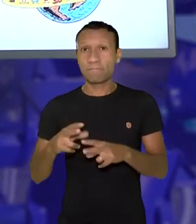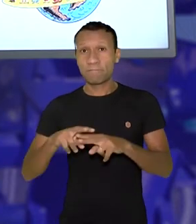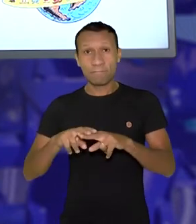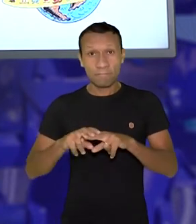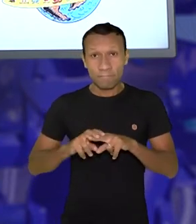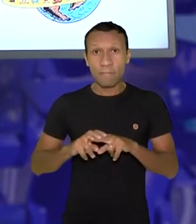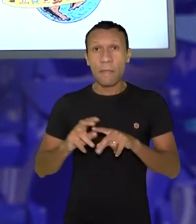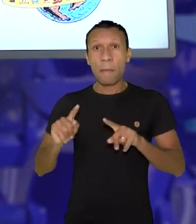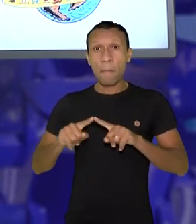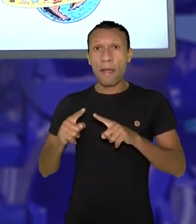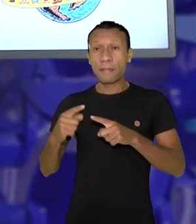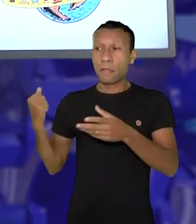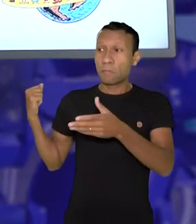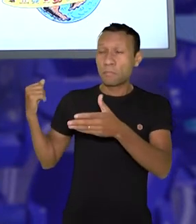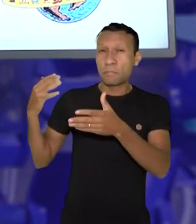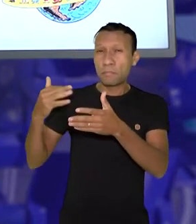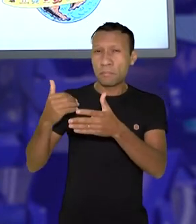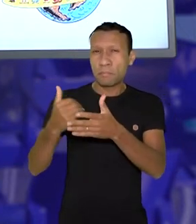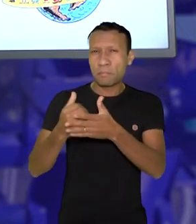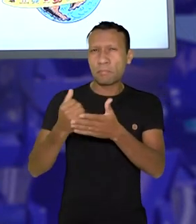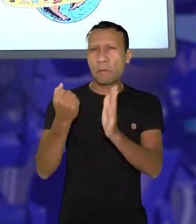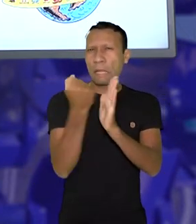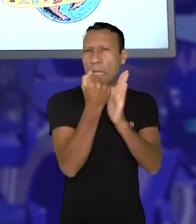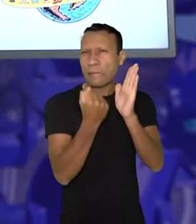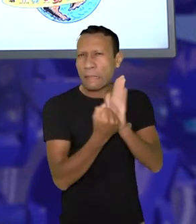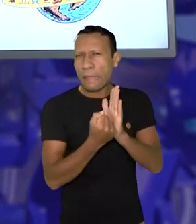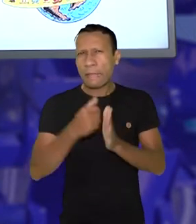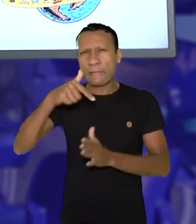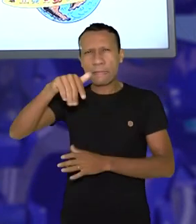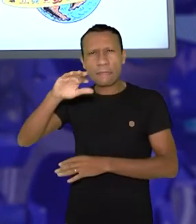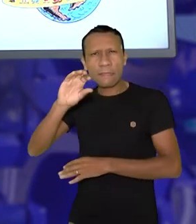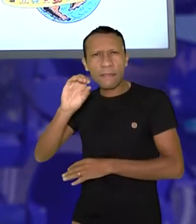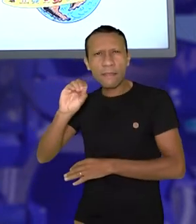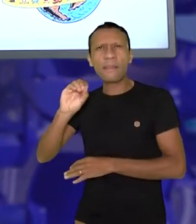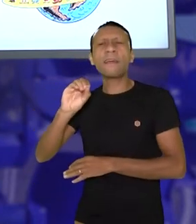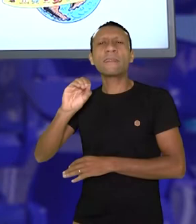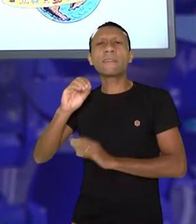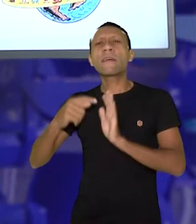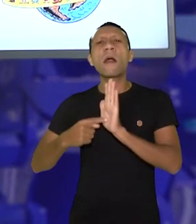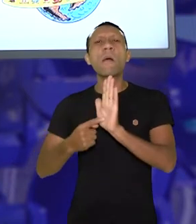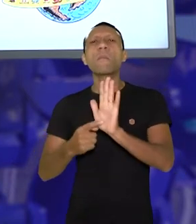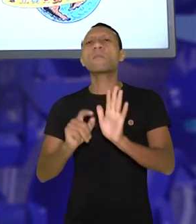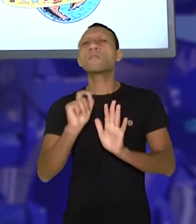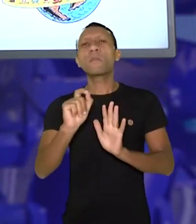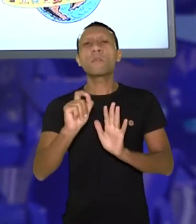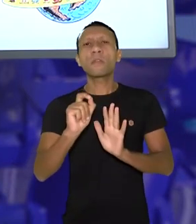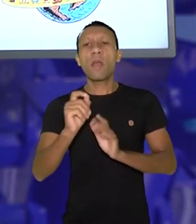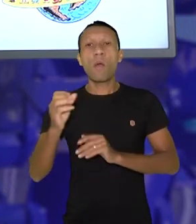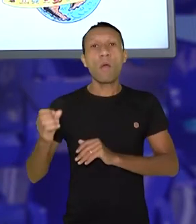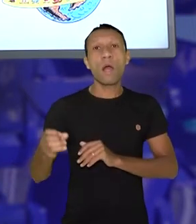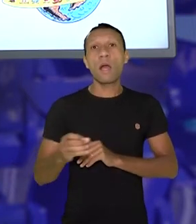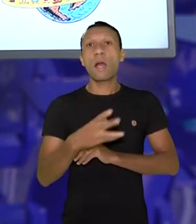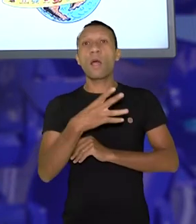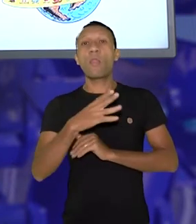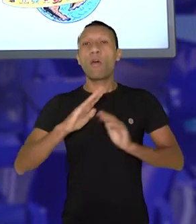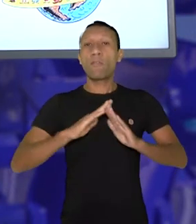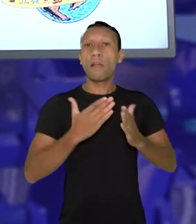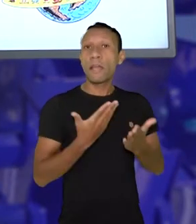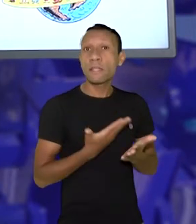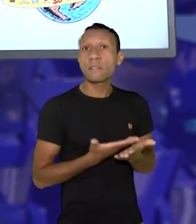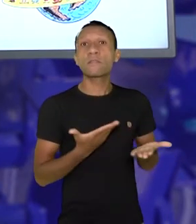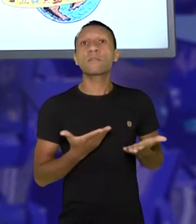o pior, nos últimos anos, desde a década de 70, a globalização, ela traz para a gente uma nova escola econômica chamada de